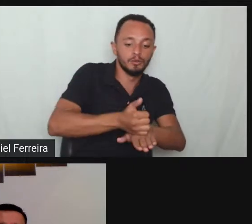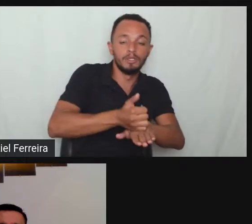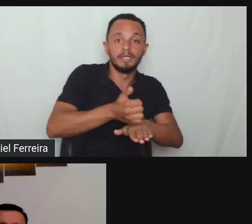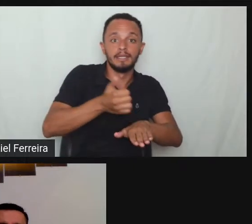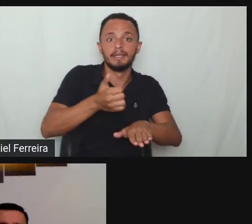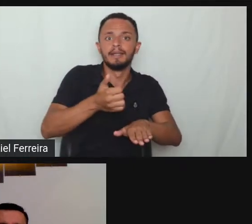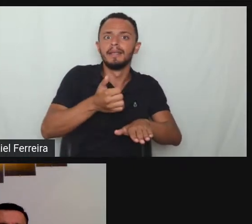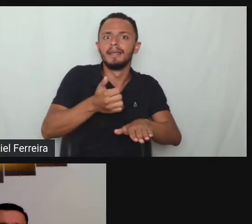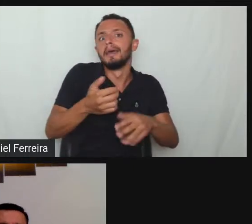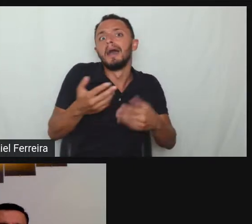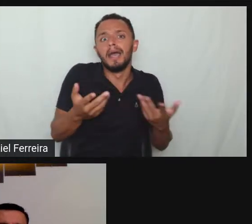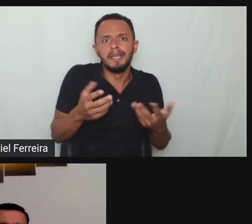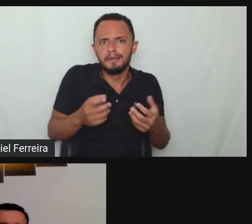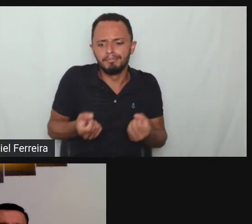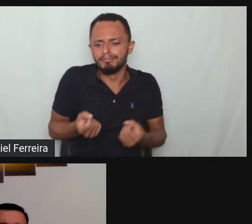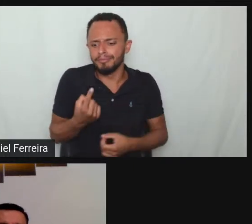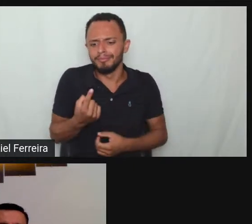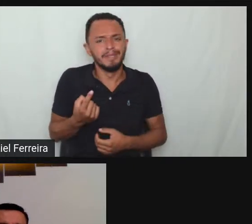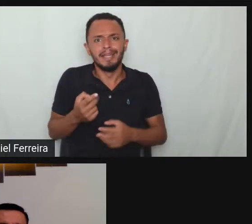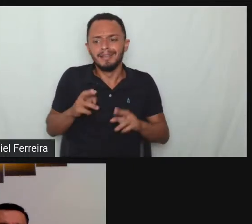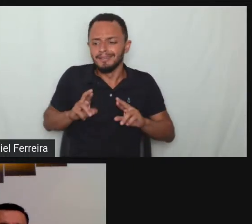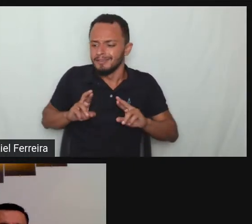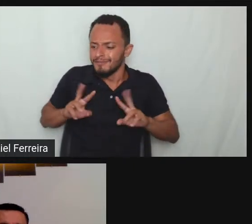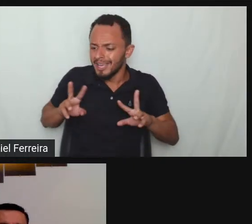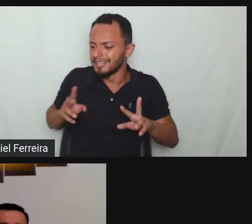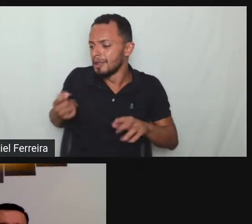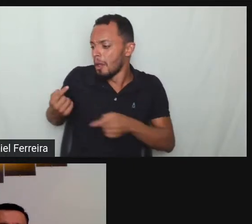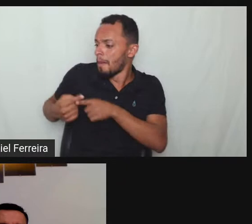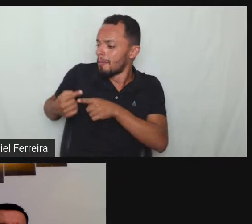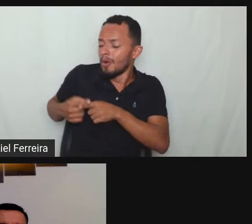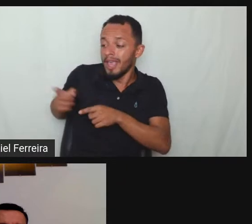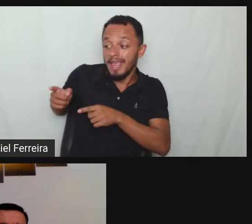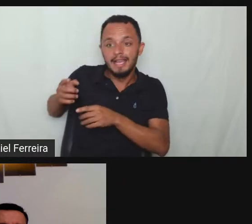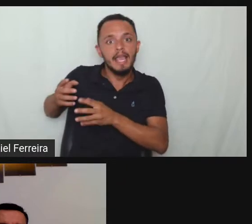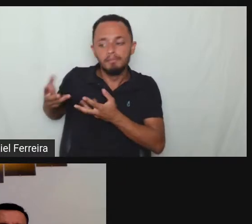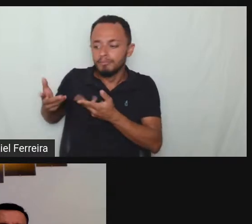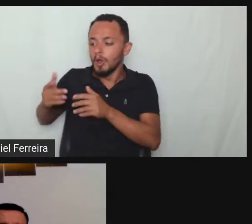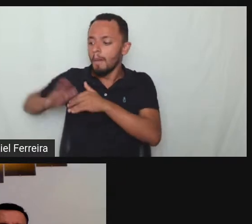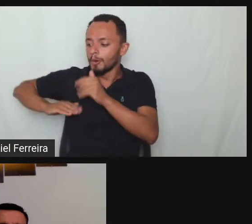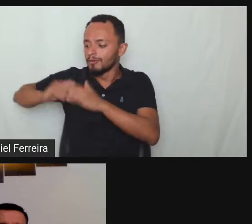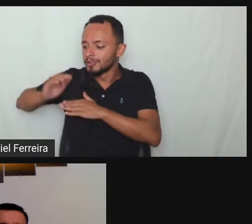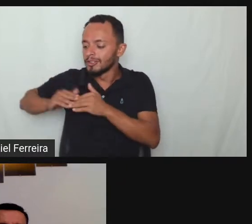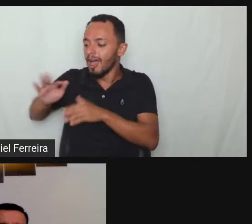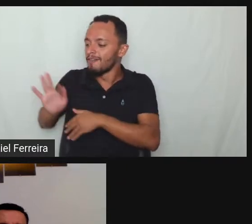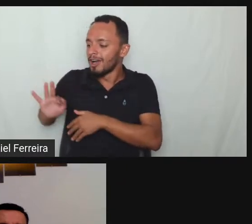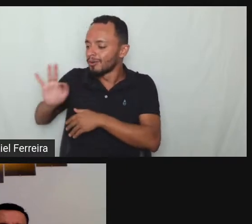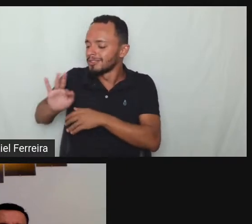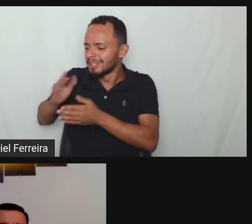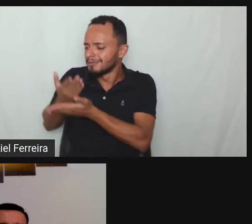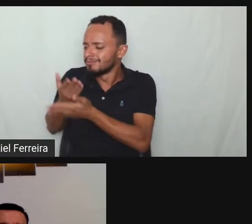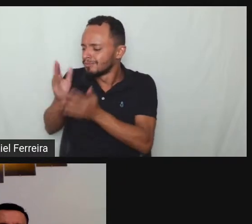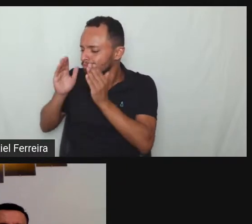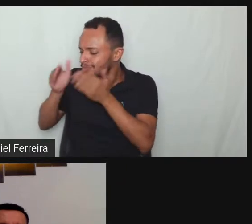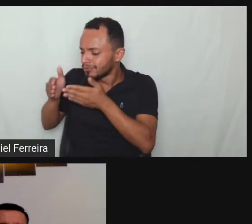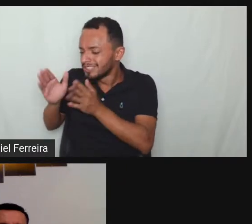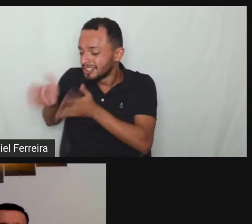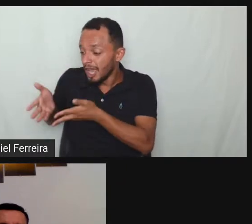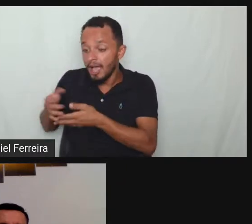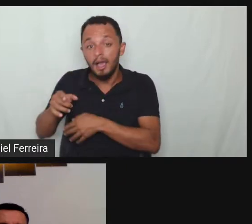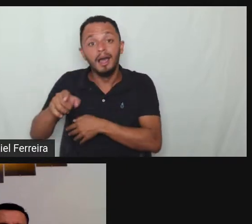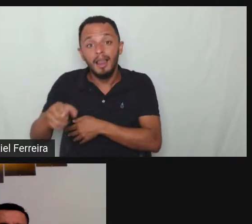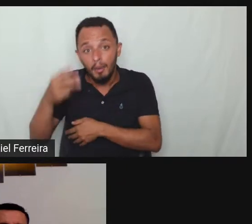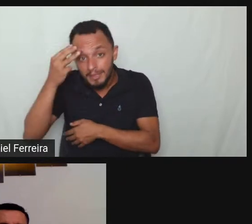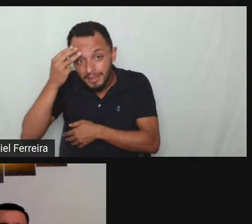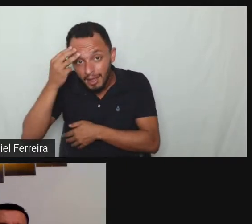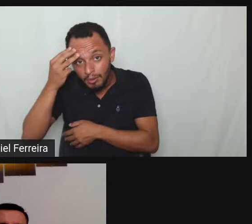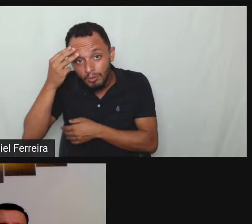termos de deficiência o que caracterizou indiretamente uma forma de discriminação isso ajudou com que fizéssemos aí a